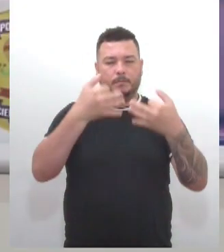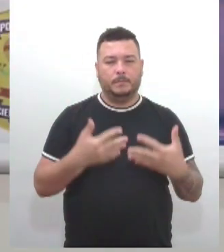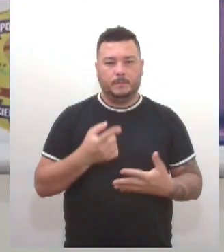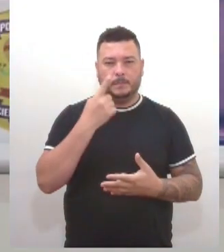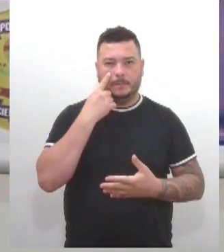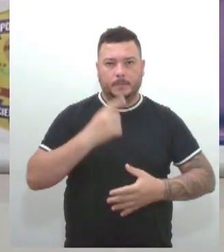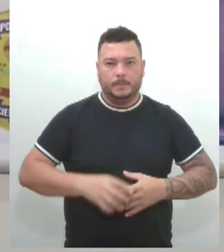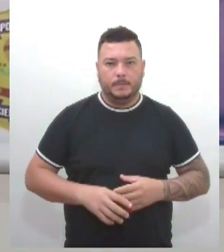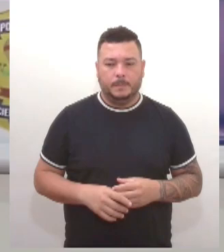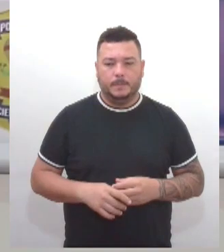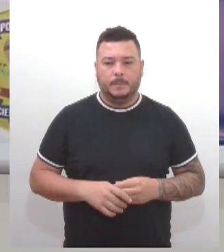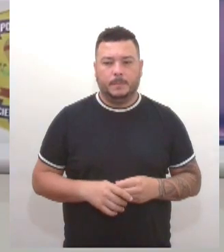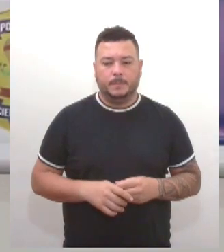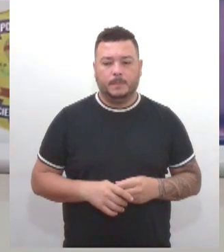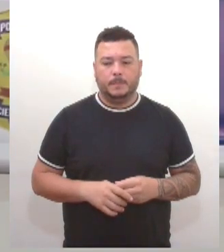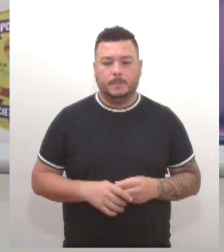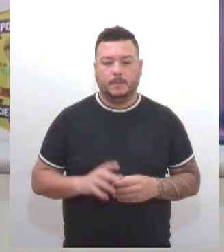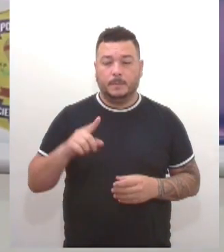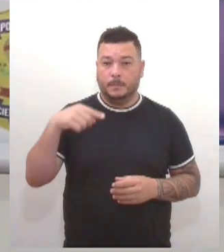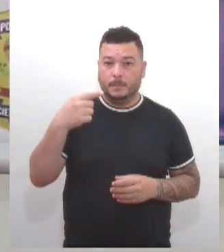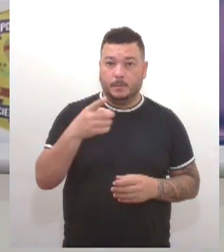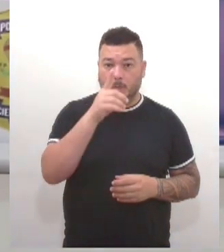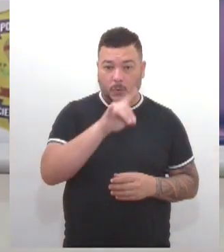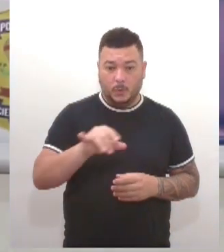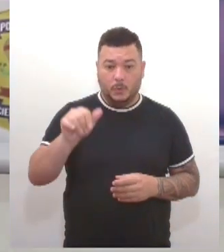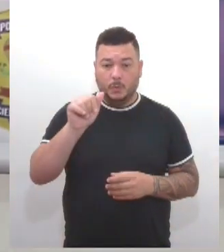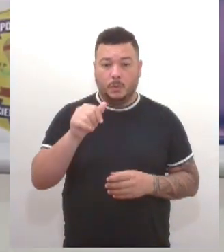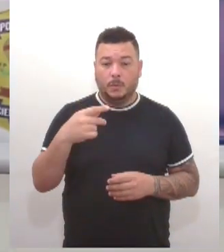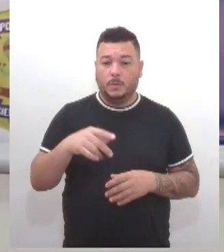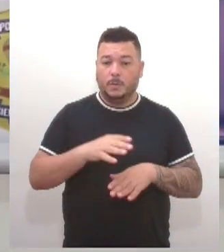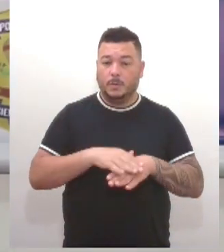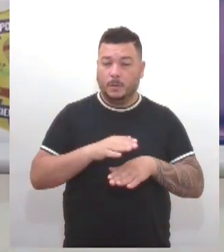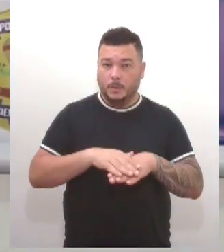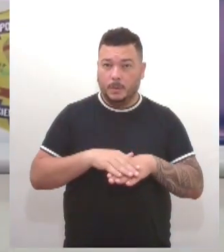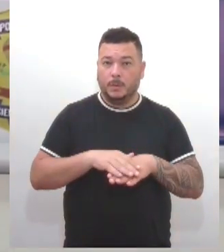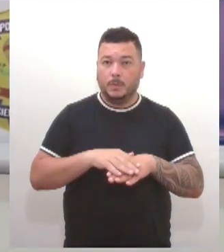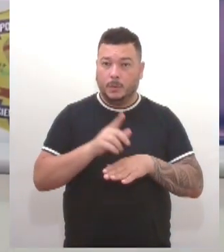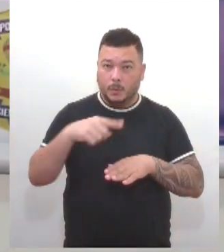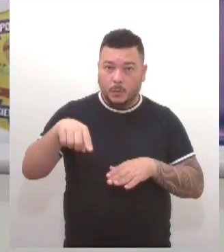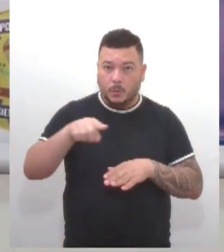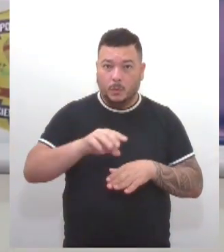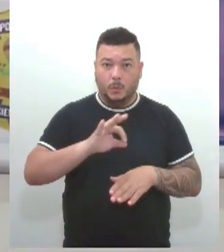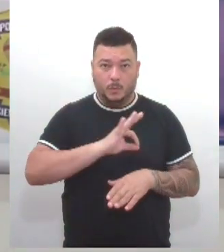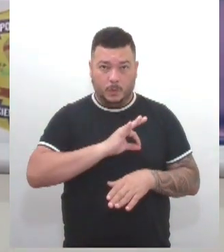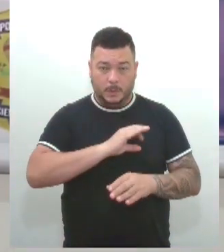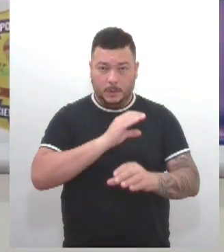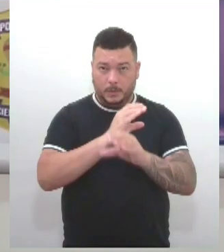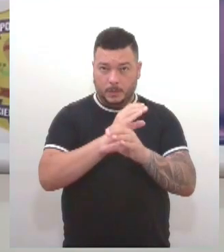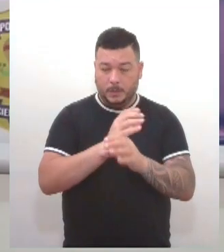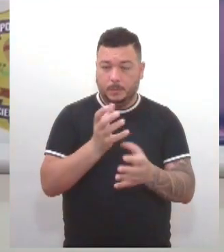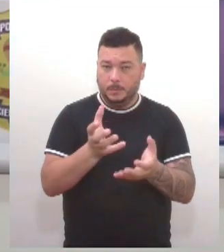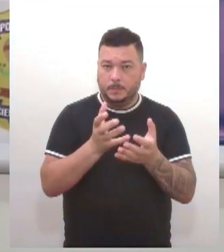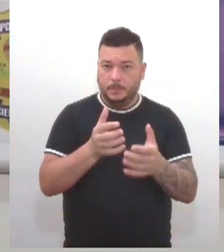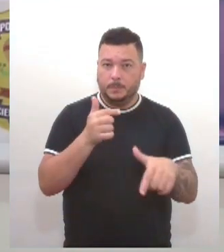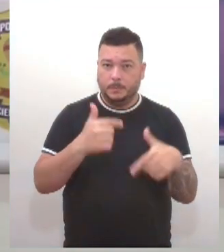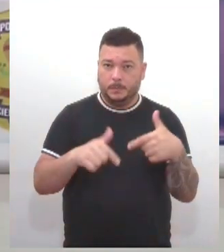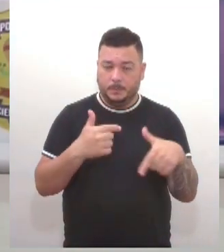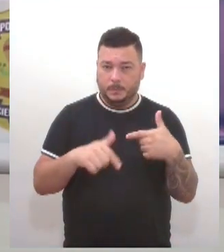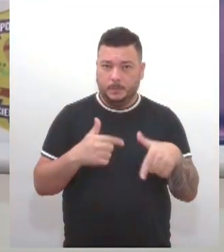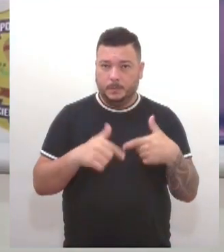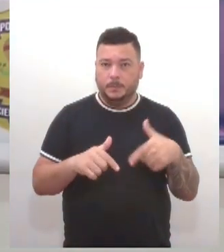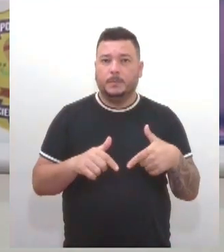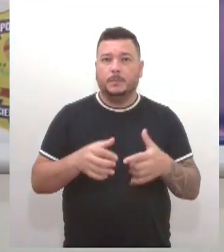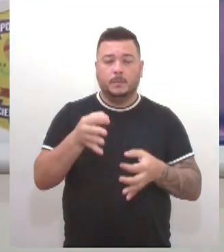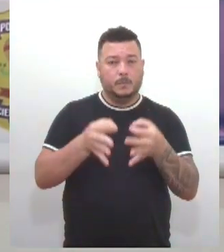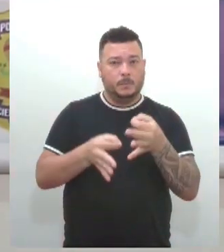Nos próximos dias, todo policial civil que busque esse serviço via superintendência da Polícia